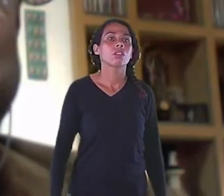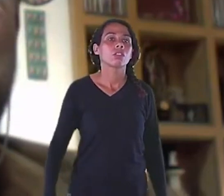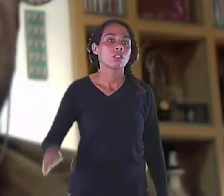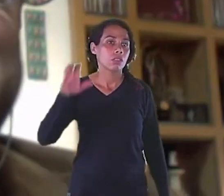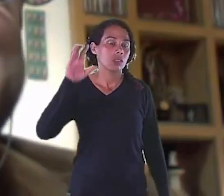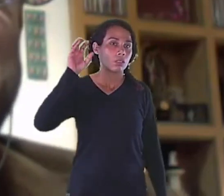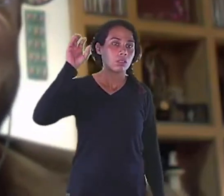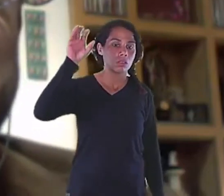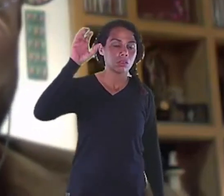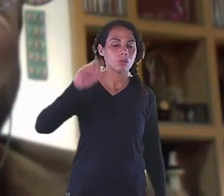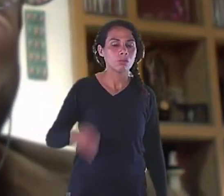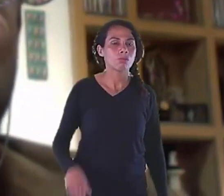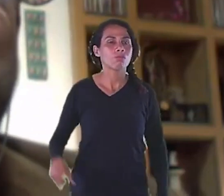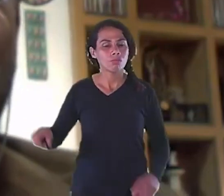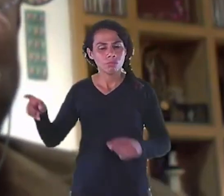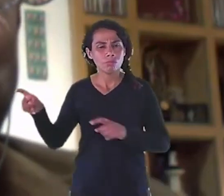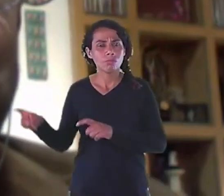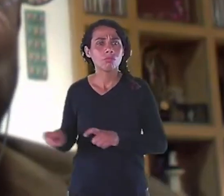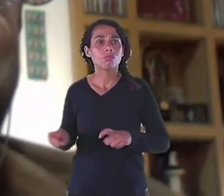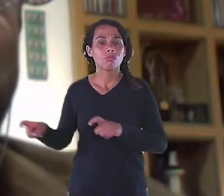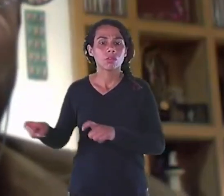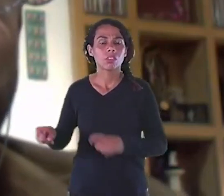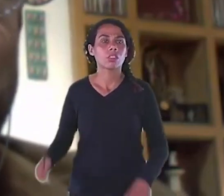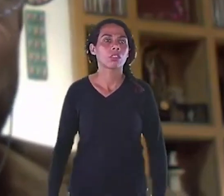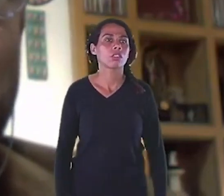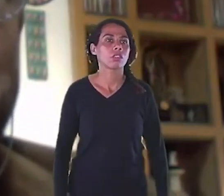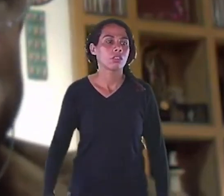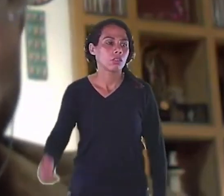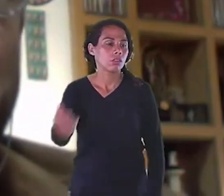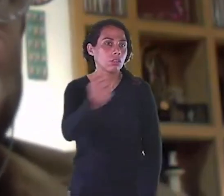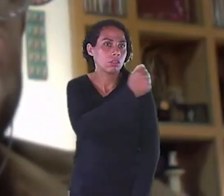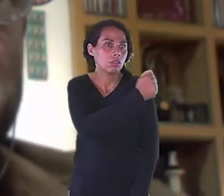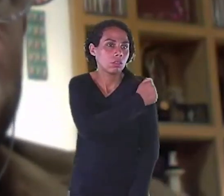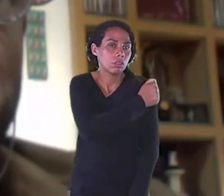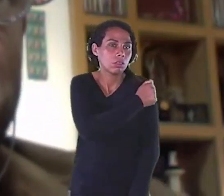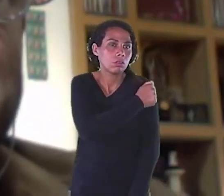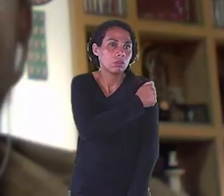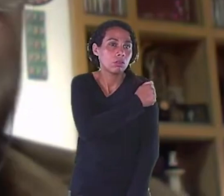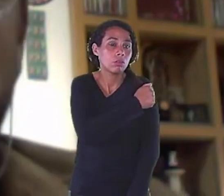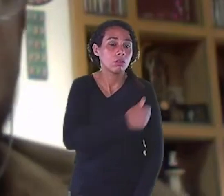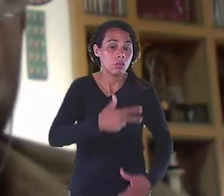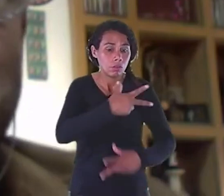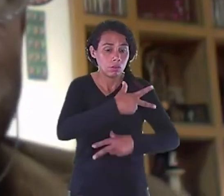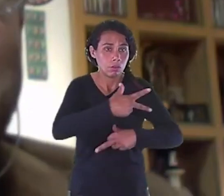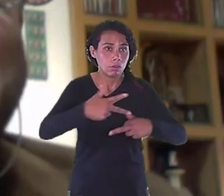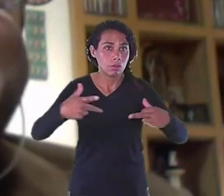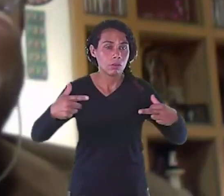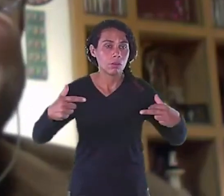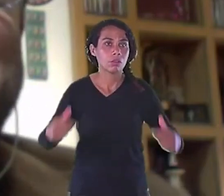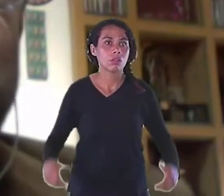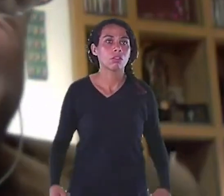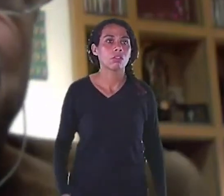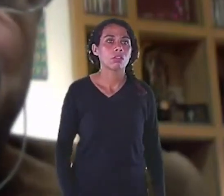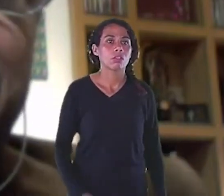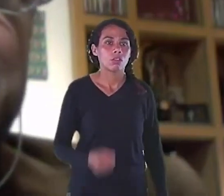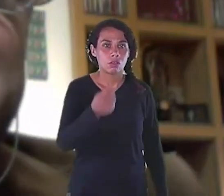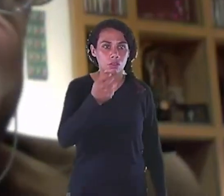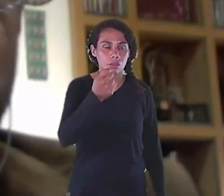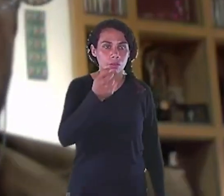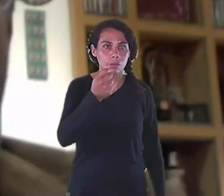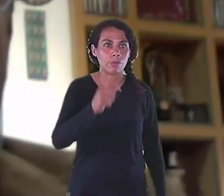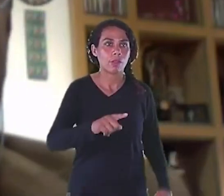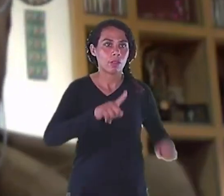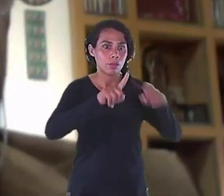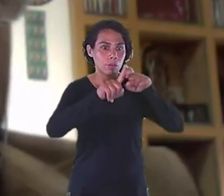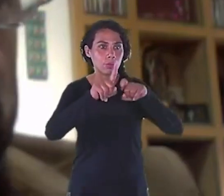Foram estadualizadas E os alunos Deixaram de pagar As mensalidades Isso não tem preço E cada cidade Que a gente ia Para